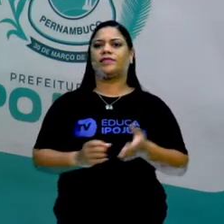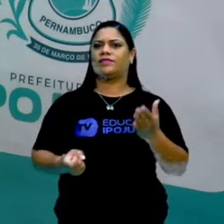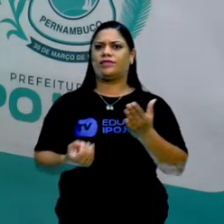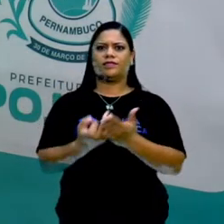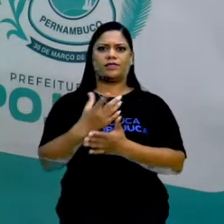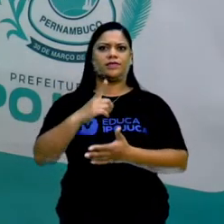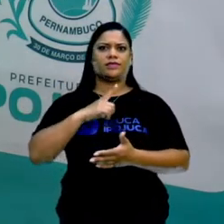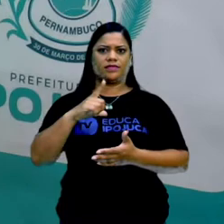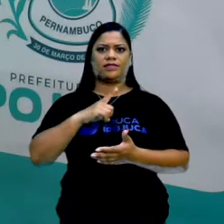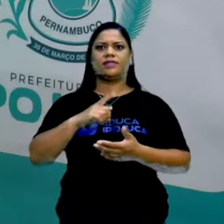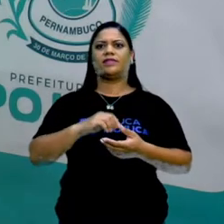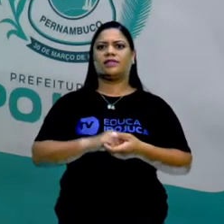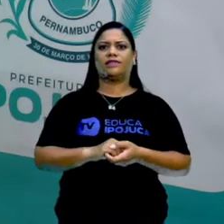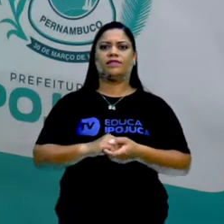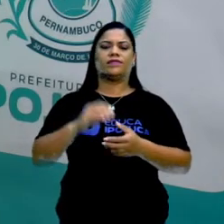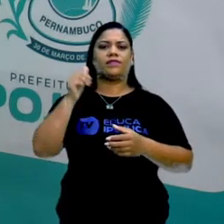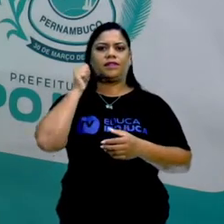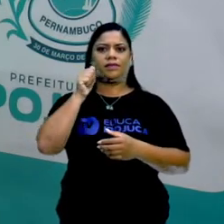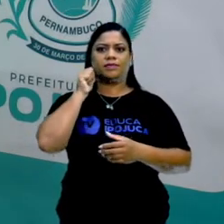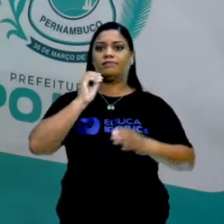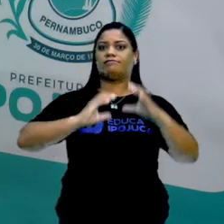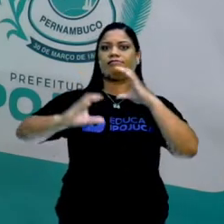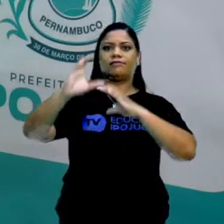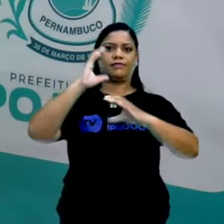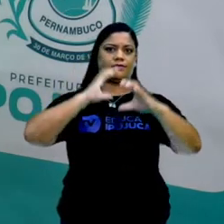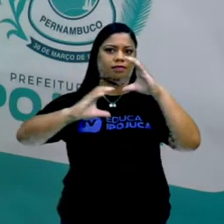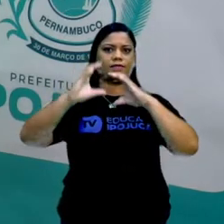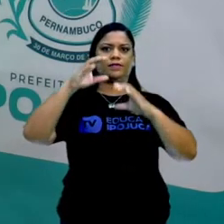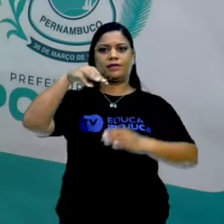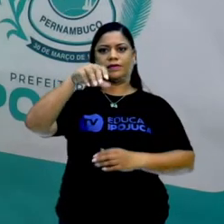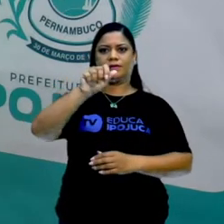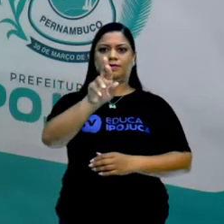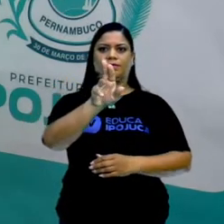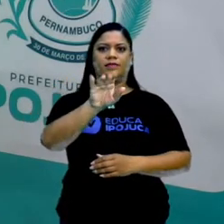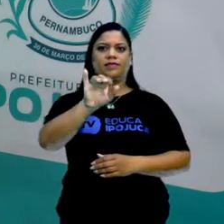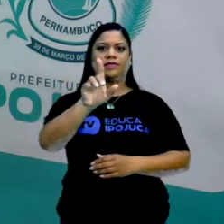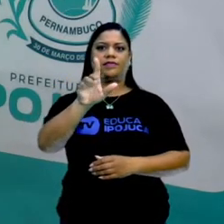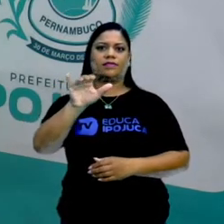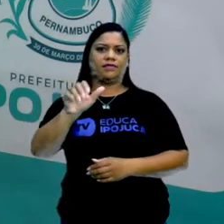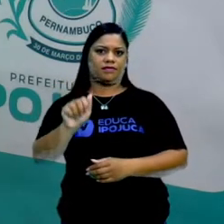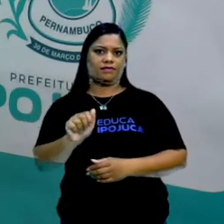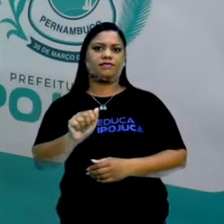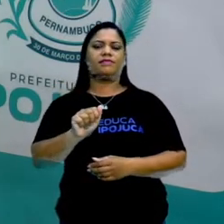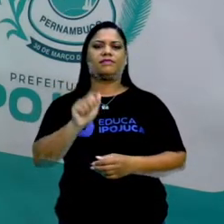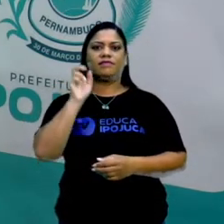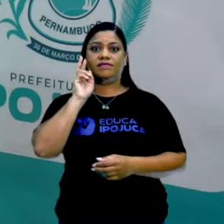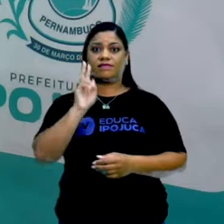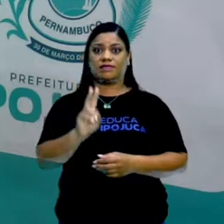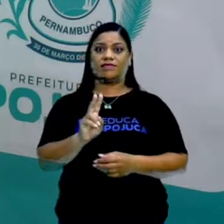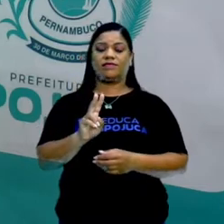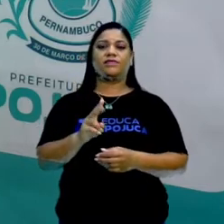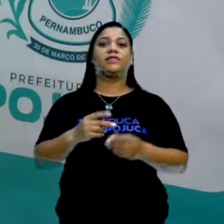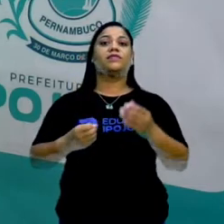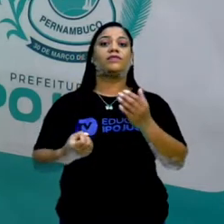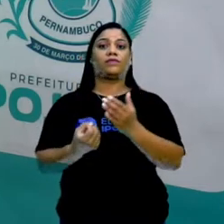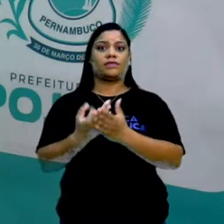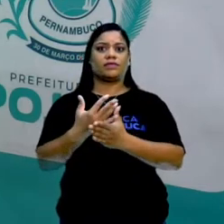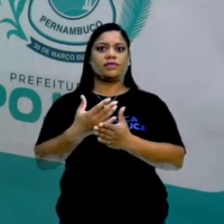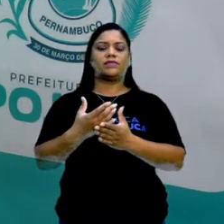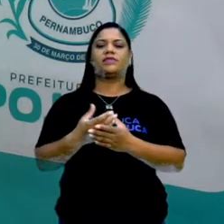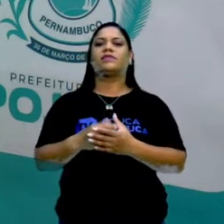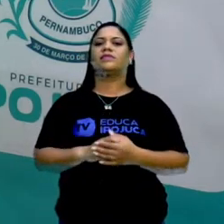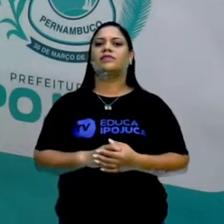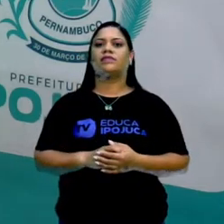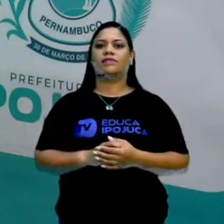trágico que teve aí com a cantora que comoveu todo o Brasil com a Marília Mendonça, né? Então, veja que aquele fato, nos primeiros